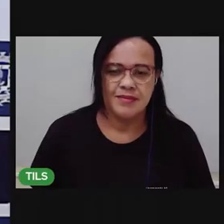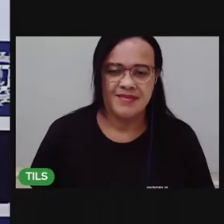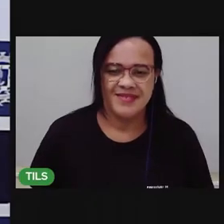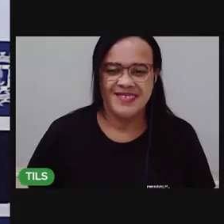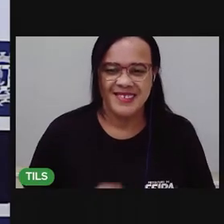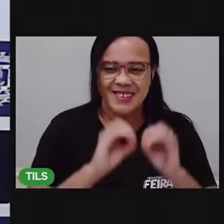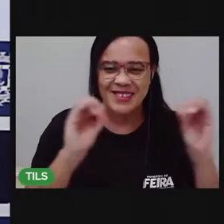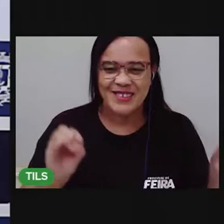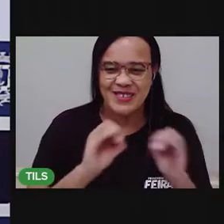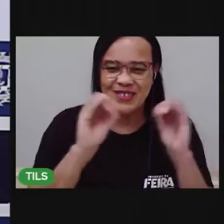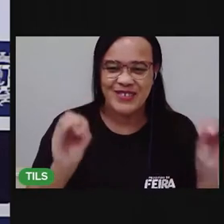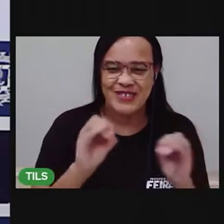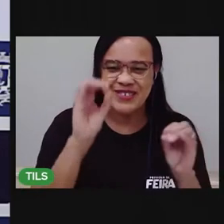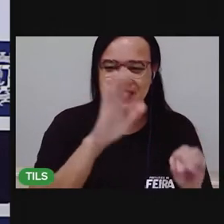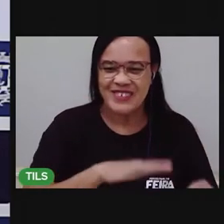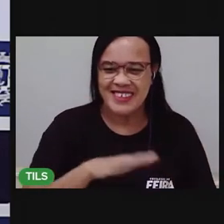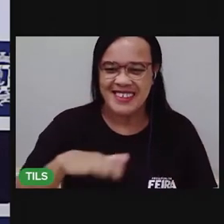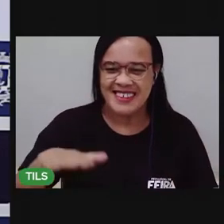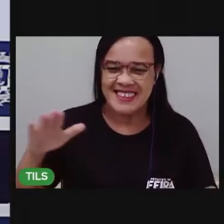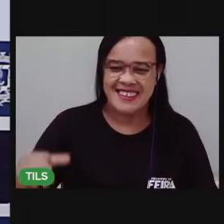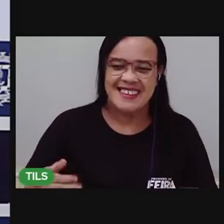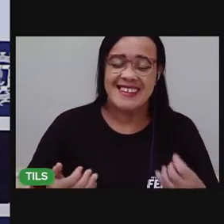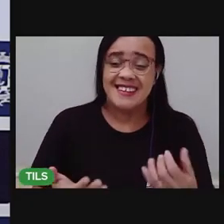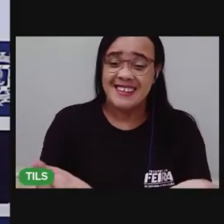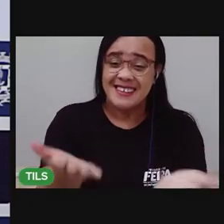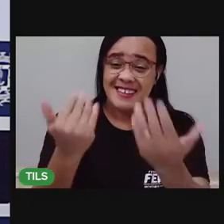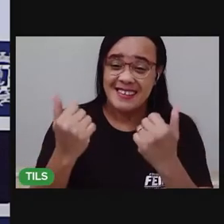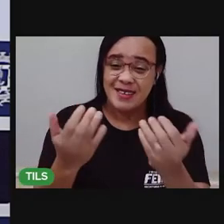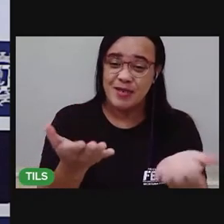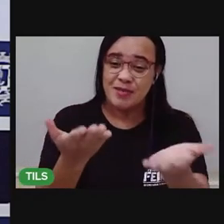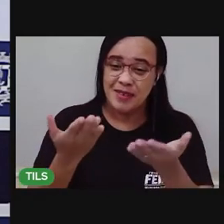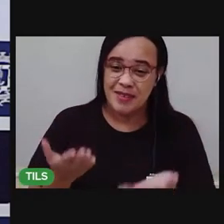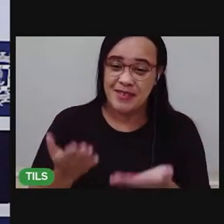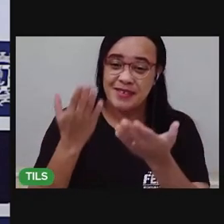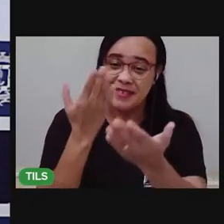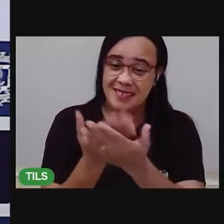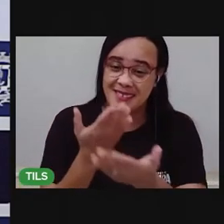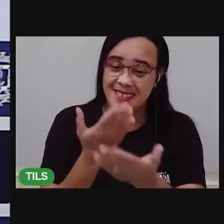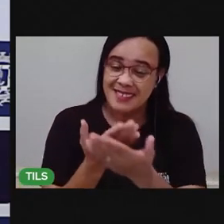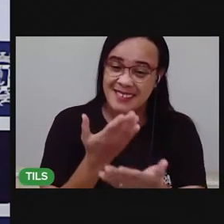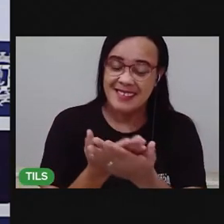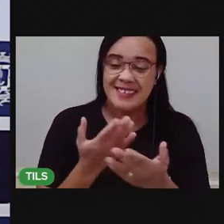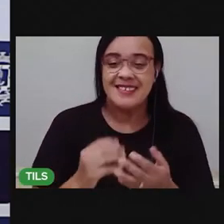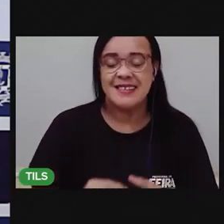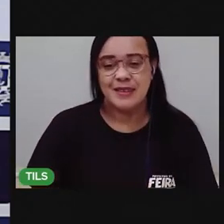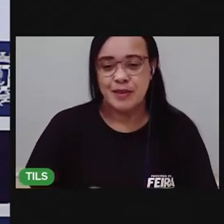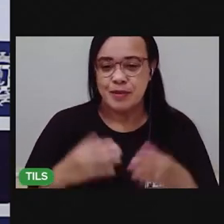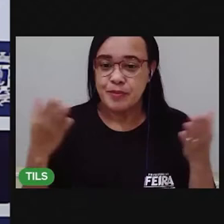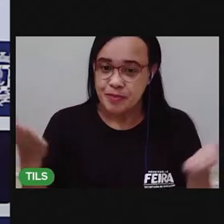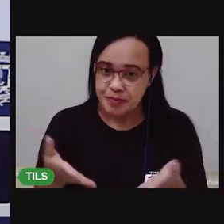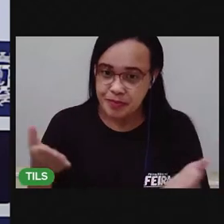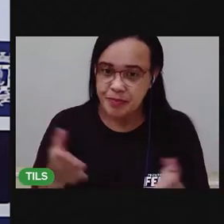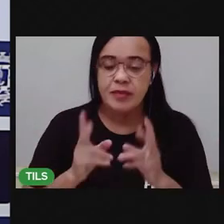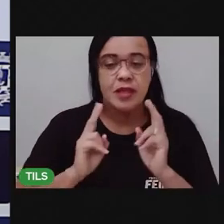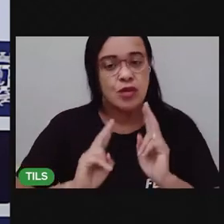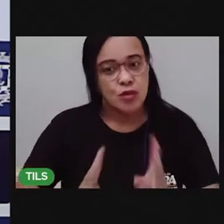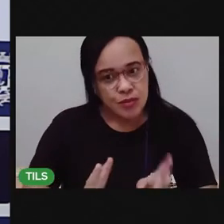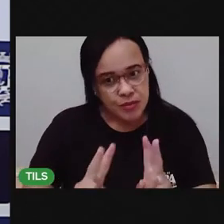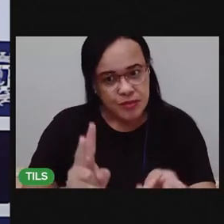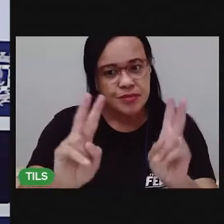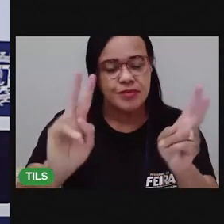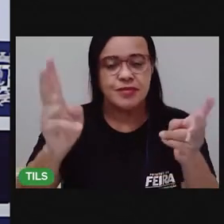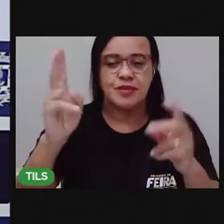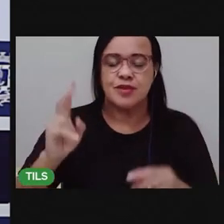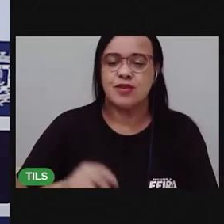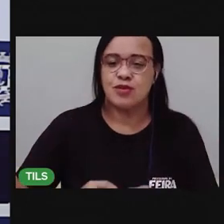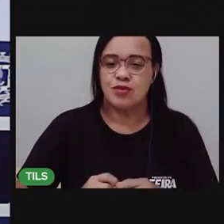Olá, crianças! Sejam bem-vindas a mais uma aula. Hoje a gente vai continuar o nosso percurso